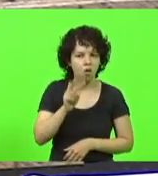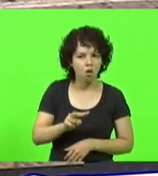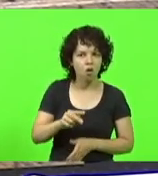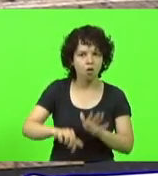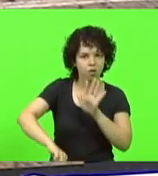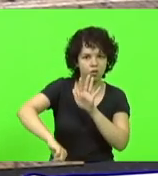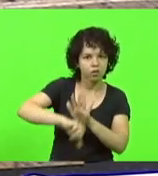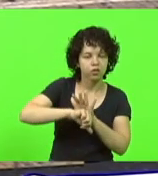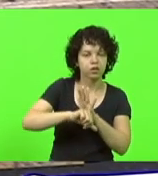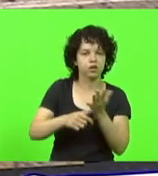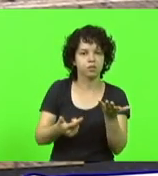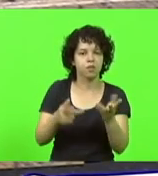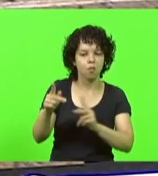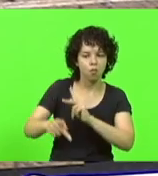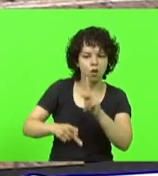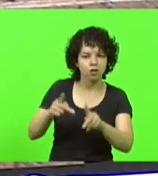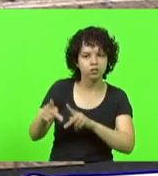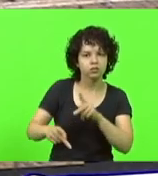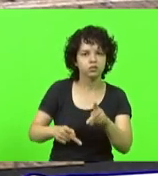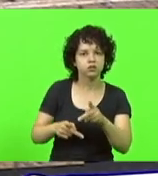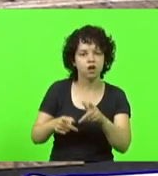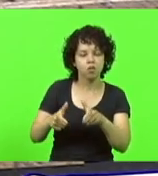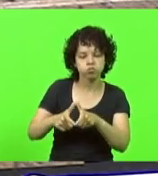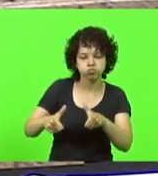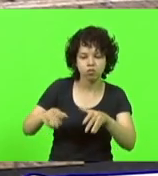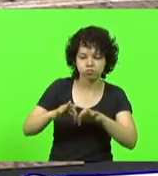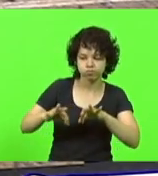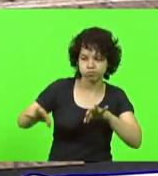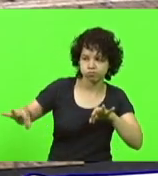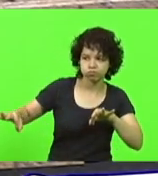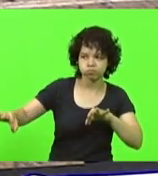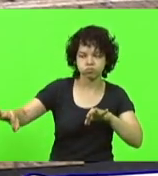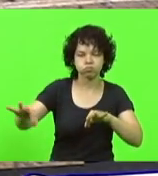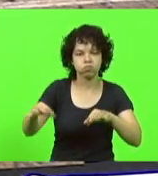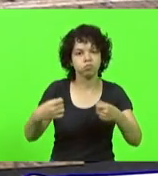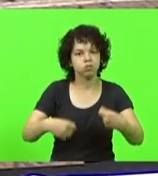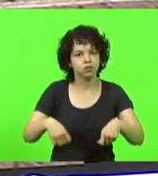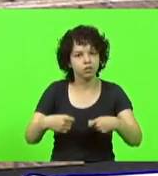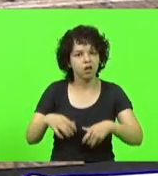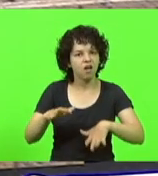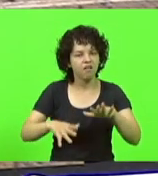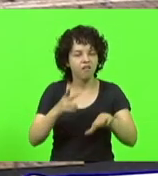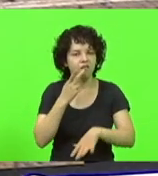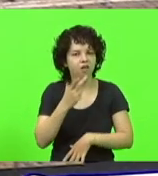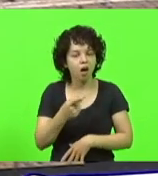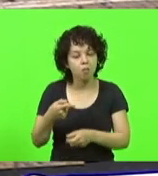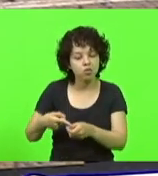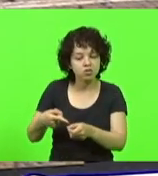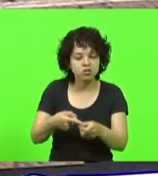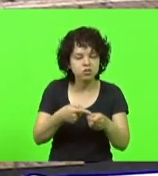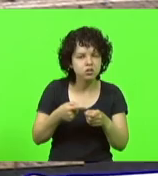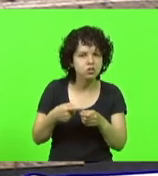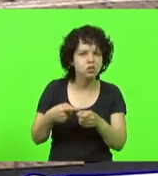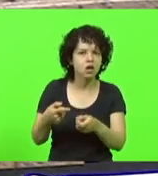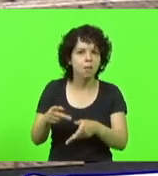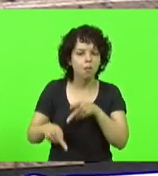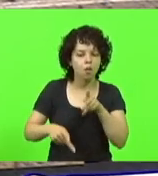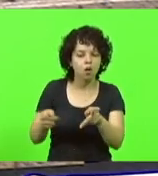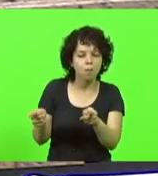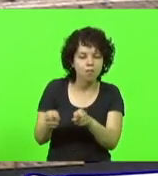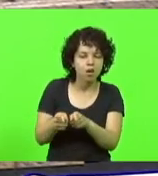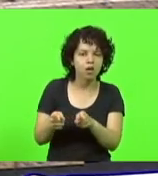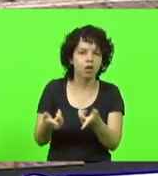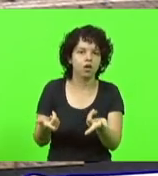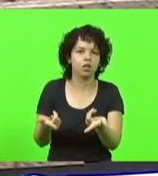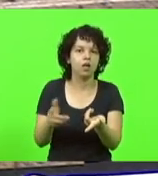olhar quantidade de população, extensão territorial, porque muitas vezes falam, o município tem poucos habitantes, mas tem uma extensão territorial muito